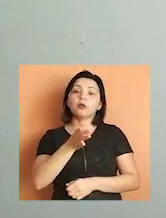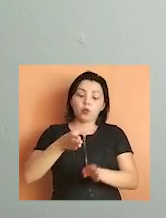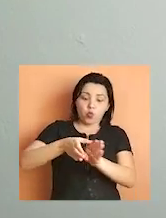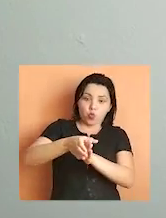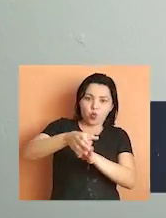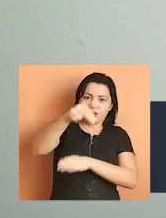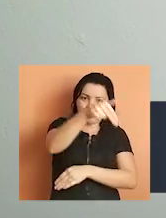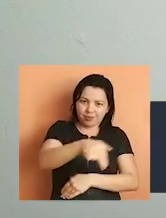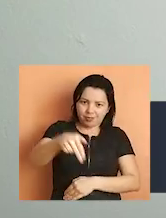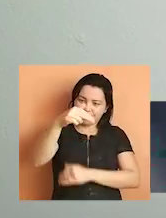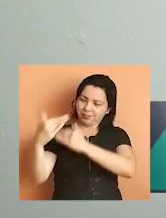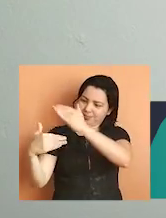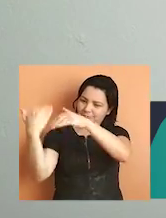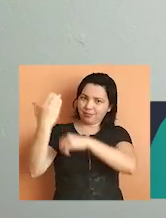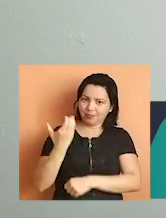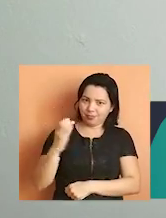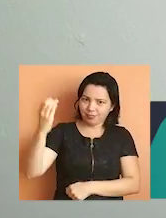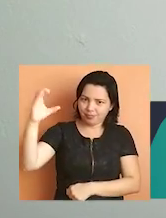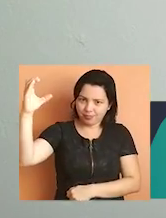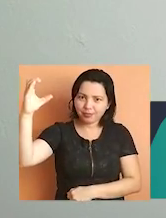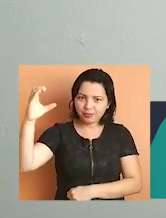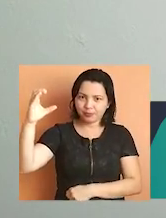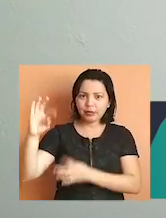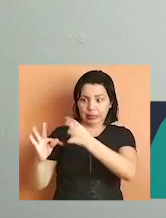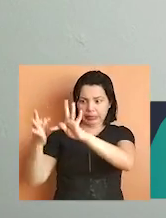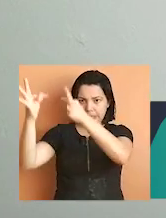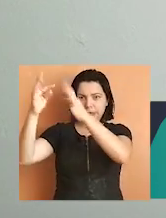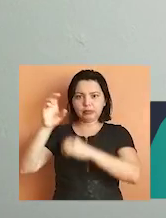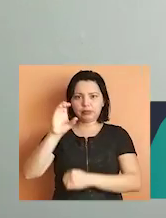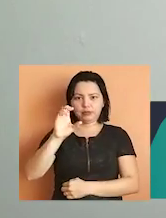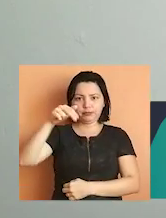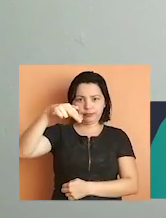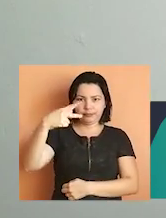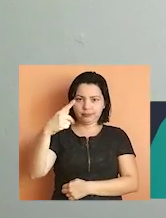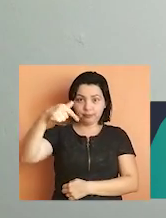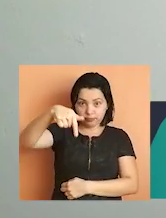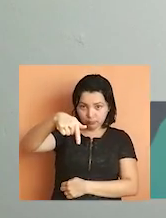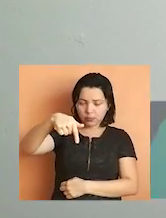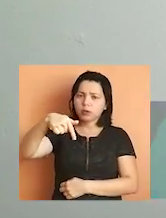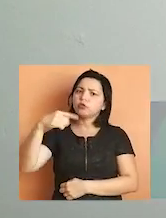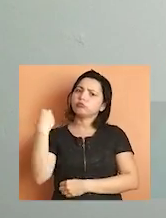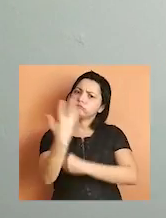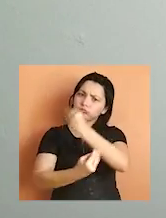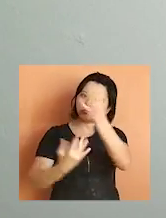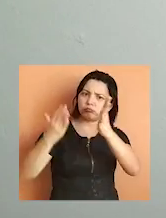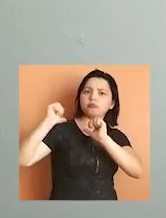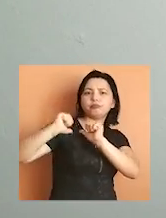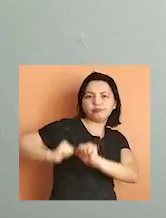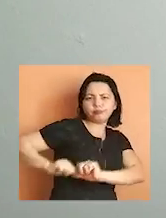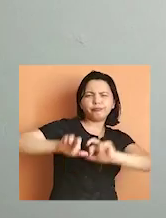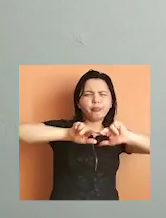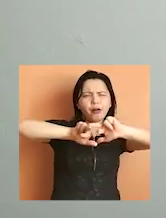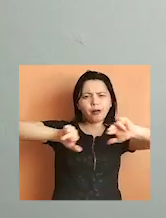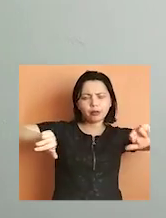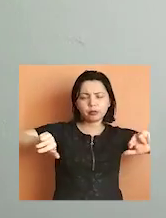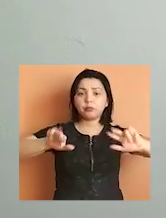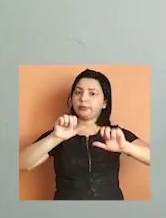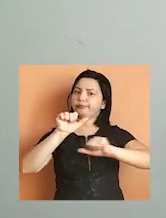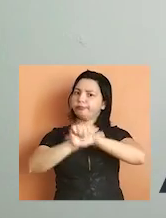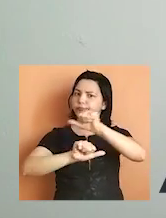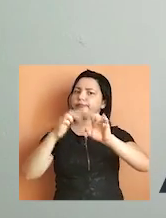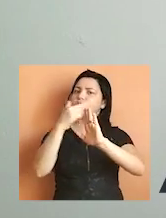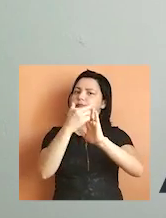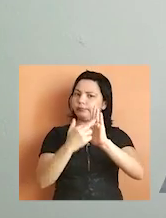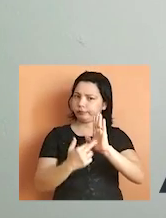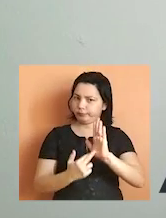Nacional de Desenvolvimento Científico e Tecnológico, CNPq, estará ofertando bolsas de iniciação científica, mas houve mudanças